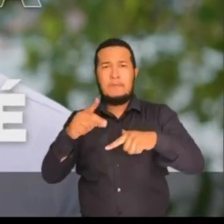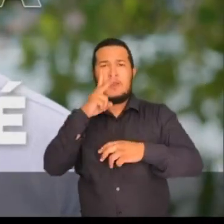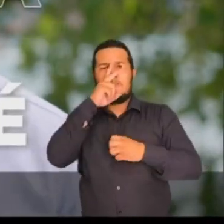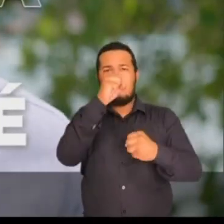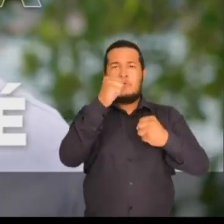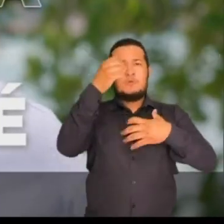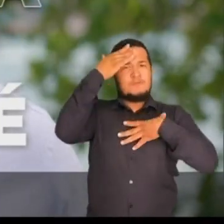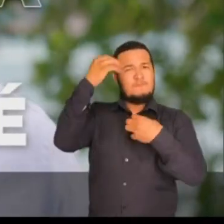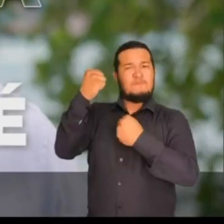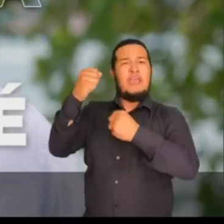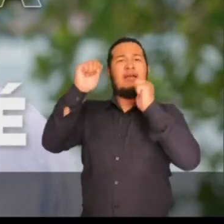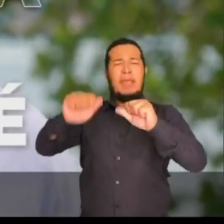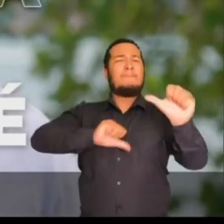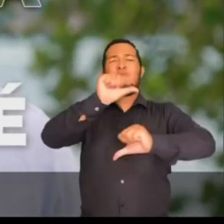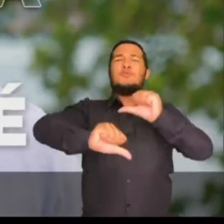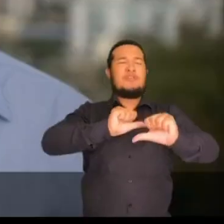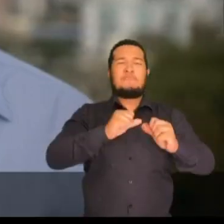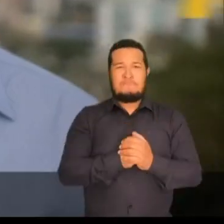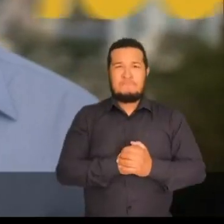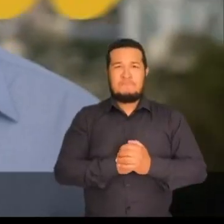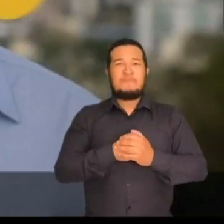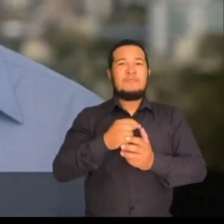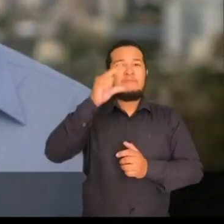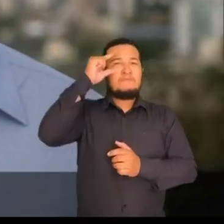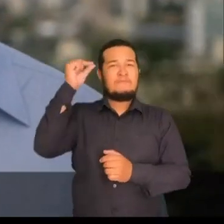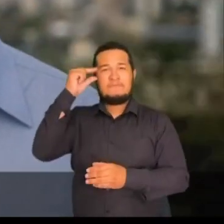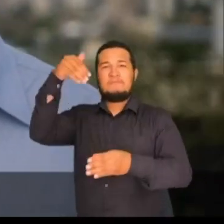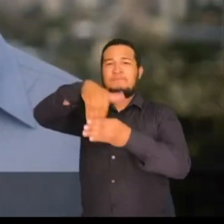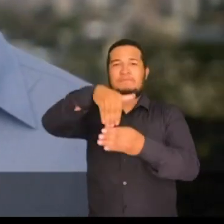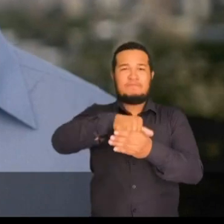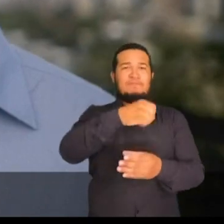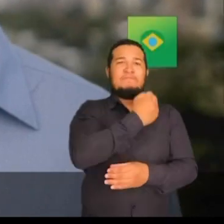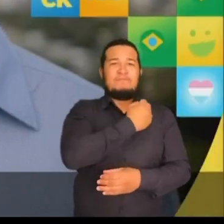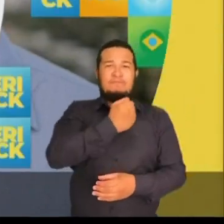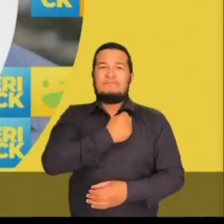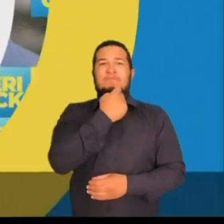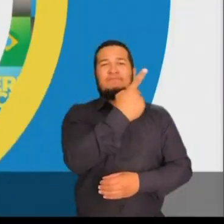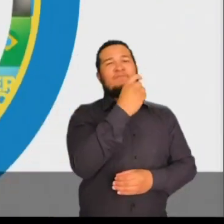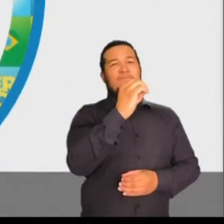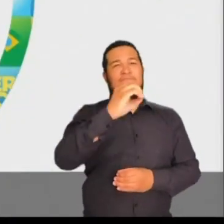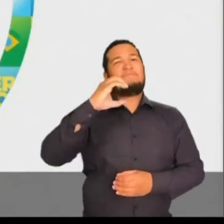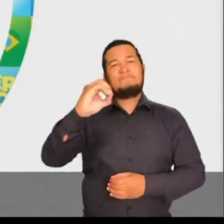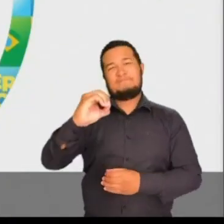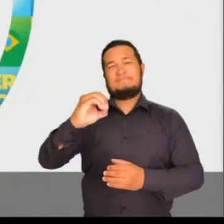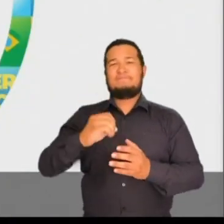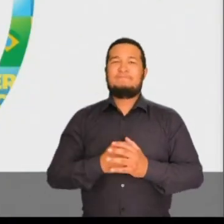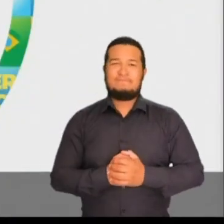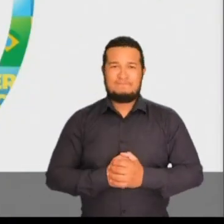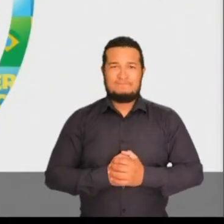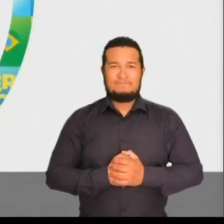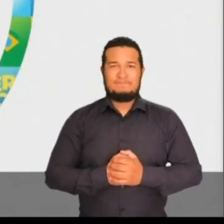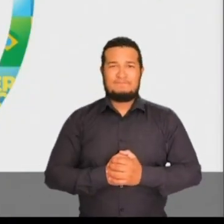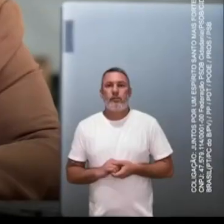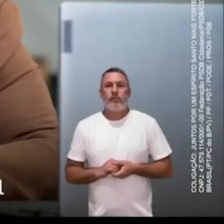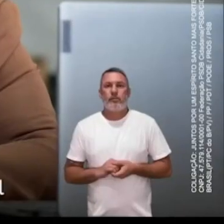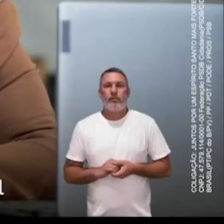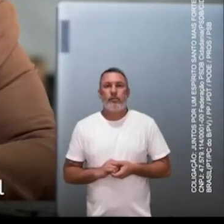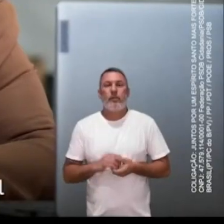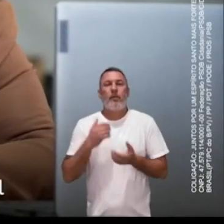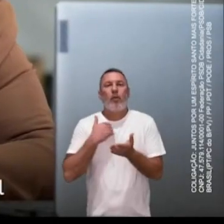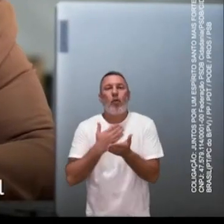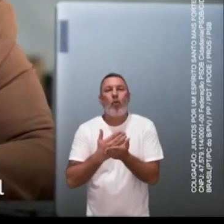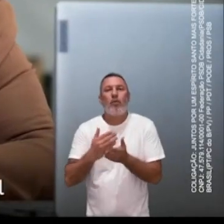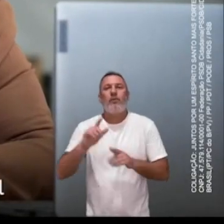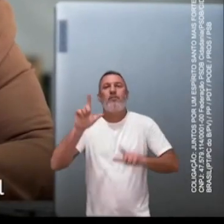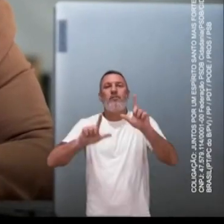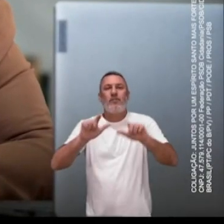força e fé, a gente muda qualquer cenário. Erick Lusso, meu Senado é sem. Sem! Quero